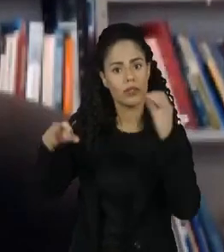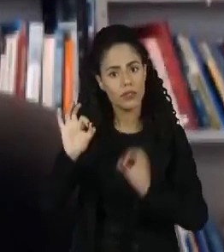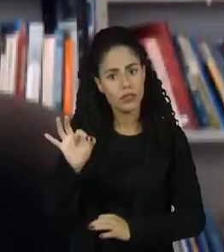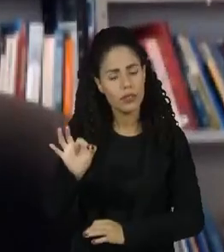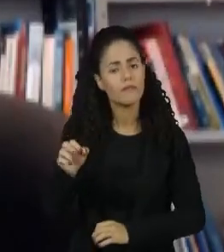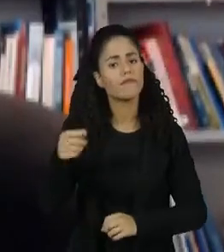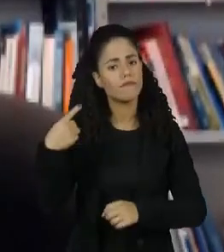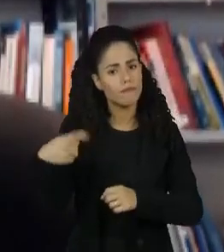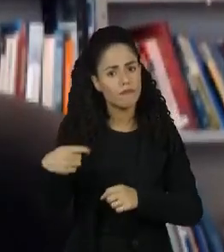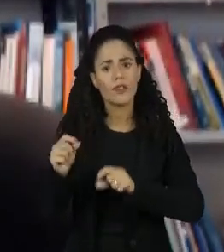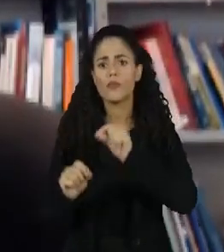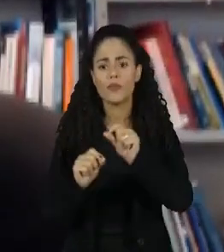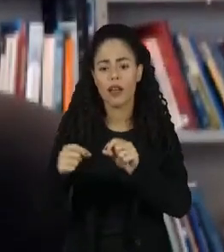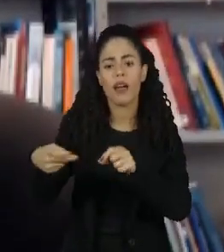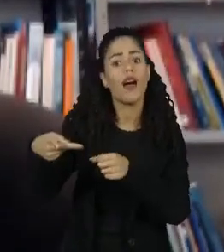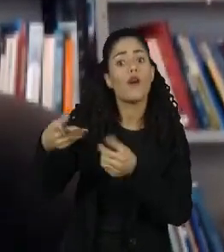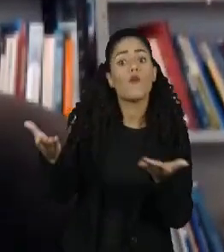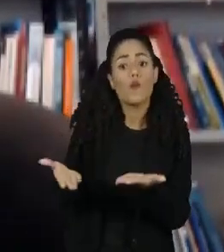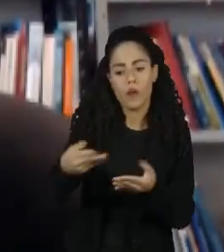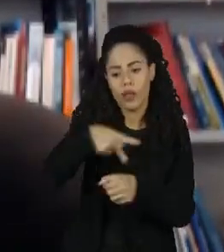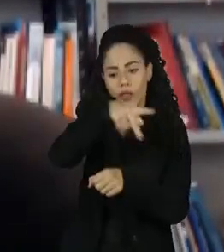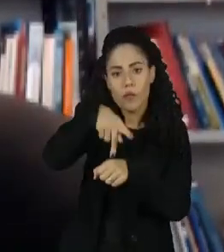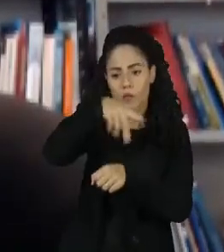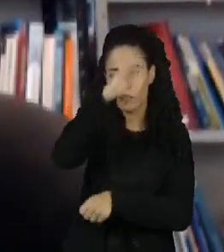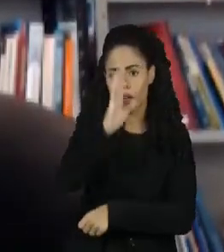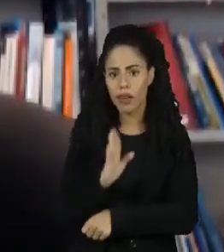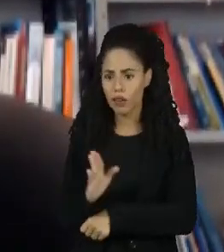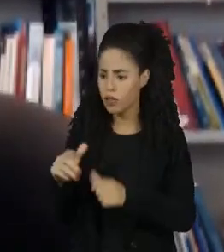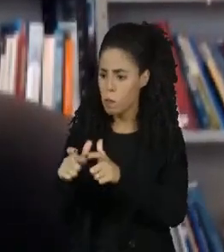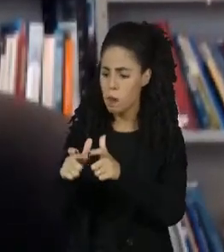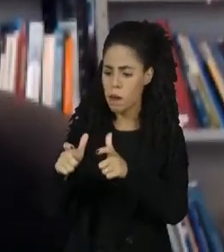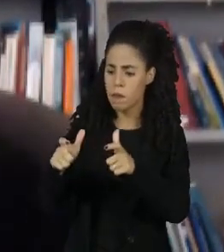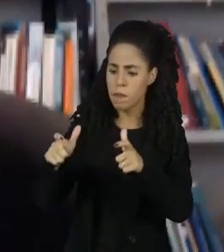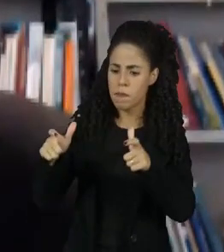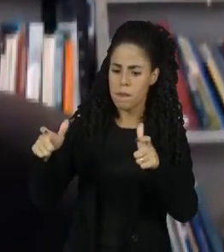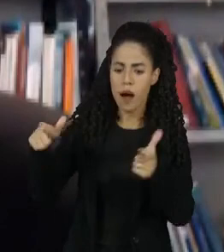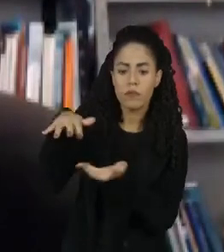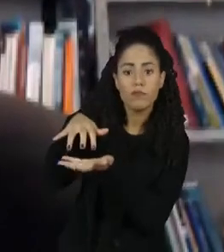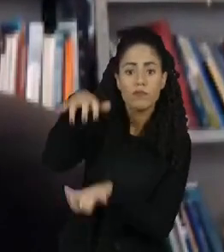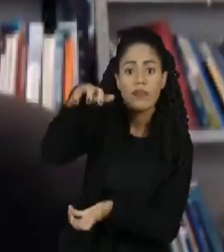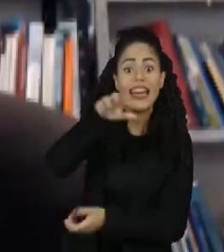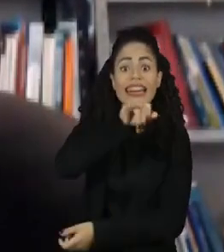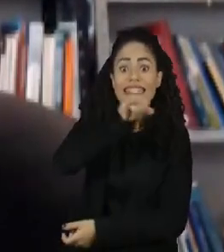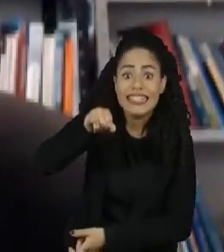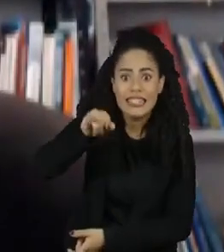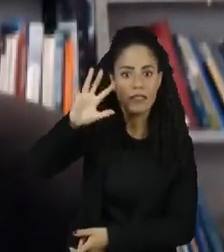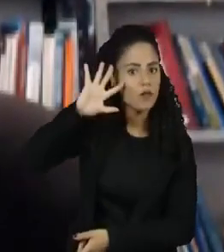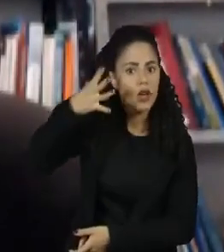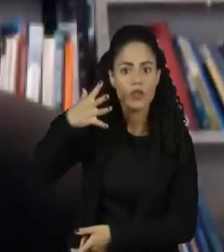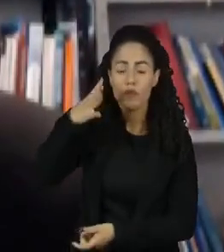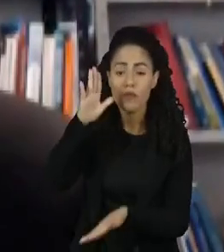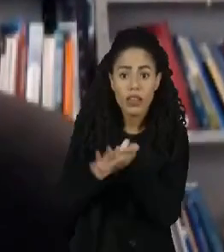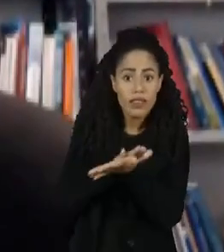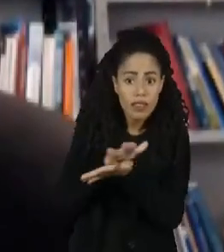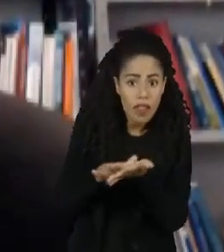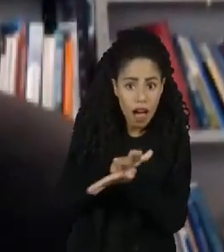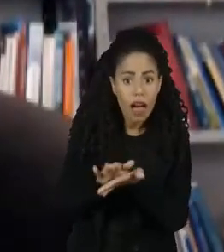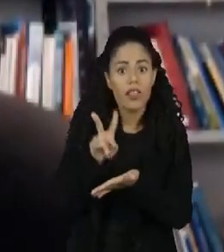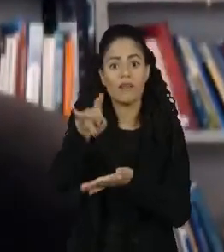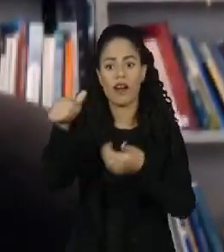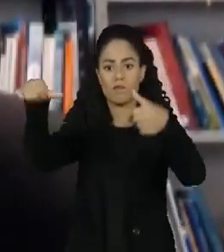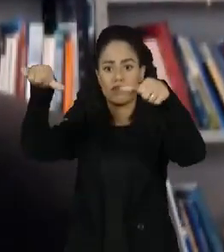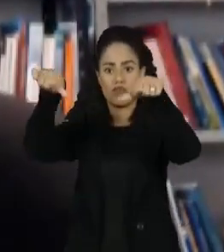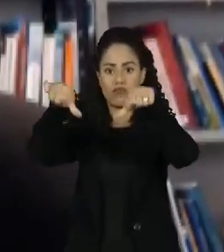demografia, o país envelheceu muito rápido e se a gente não tomar medidas em antecipação às mudanças